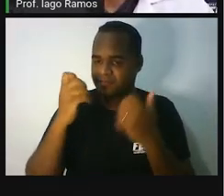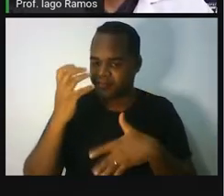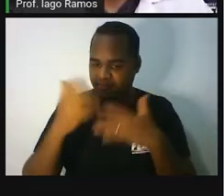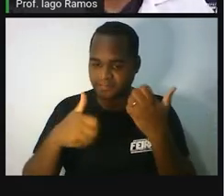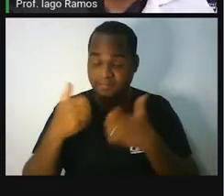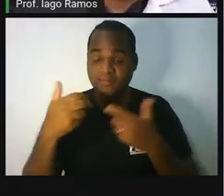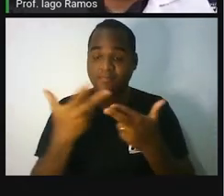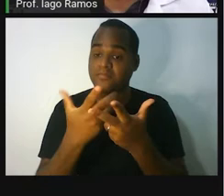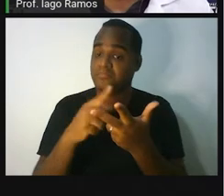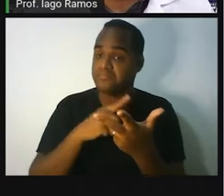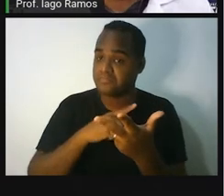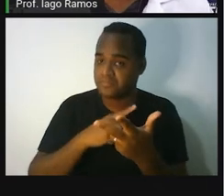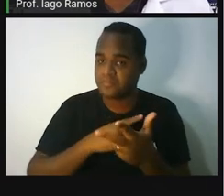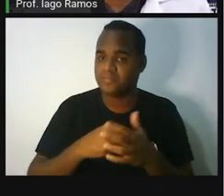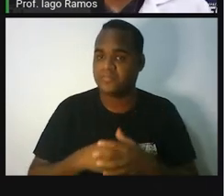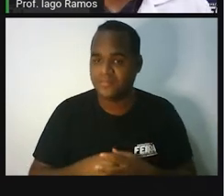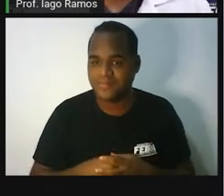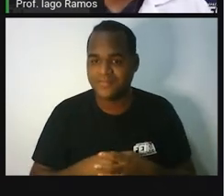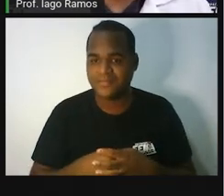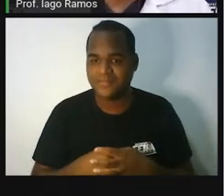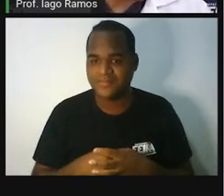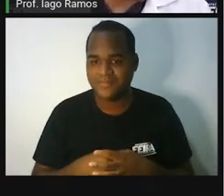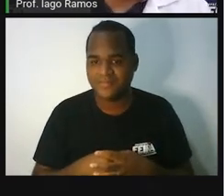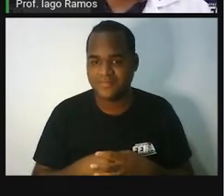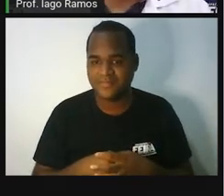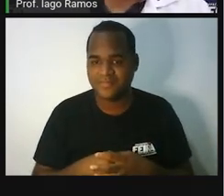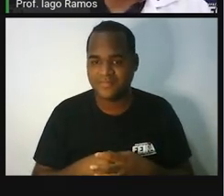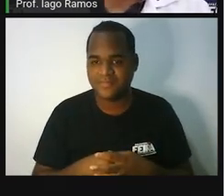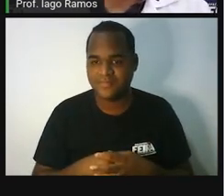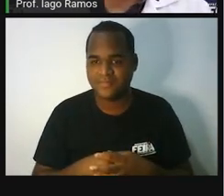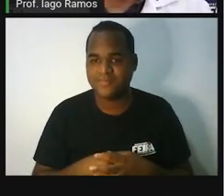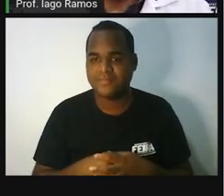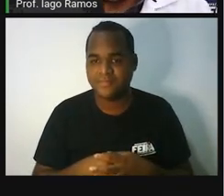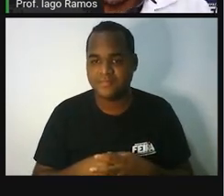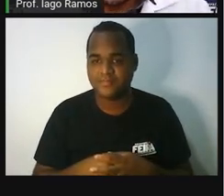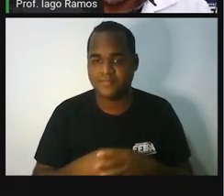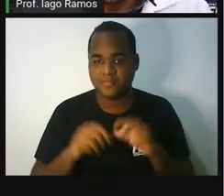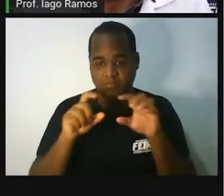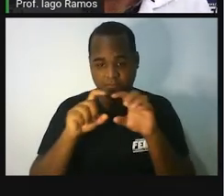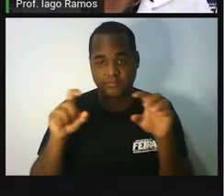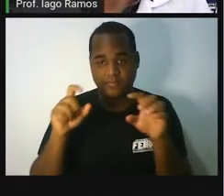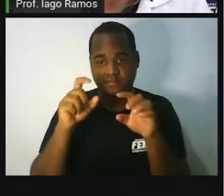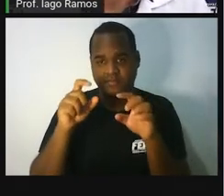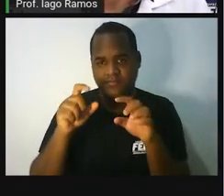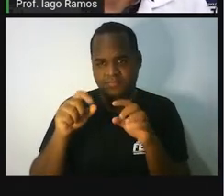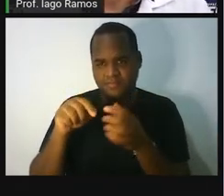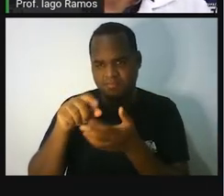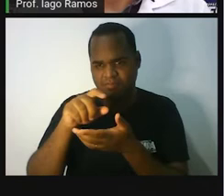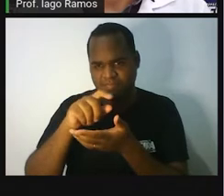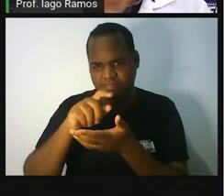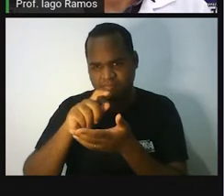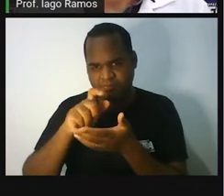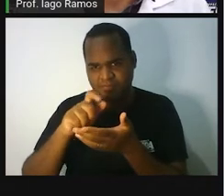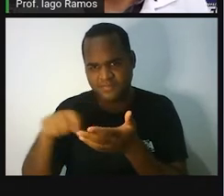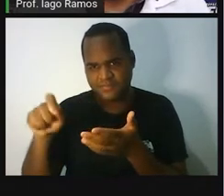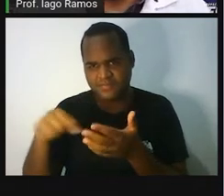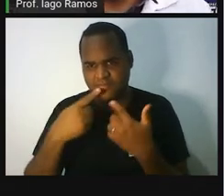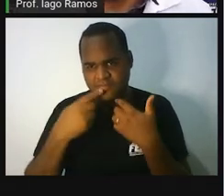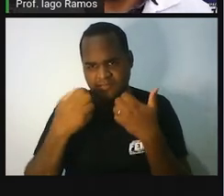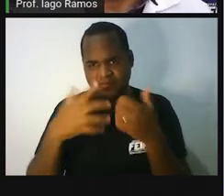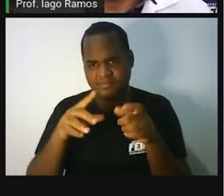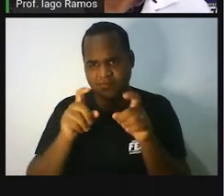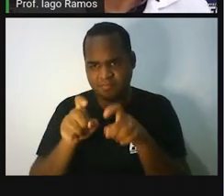A gente tem um índice aqui, ó. E esse índice está dizendo que com alguns cliques a gente vai ter a oportunidade de